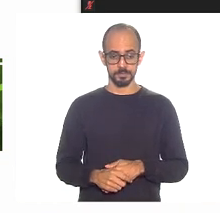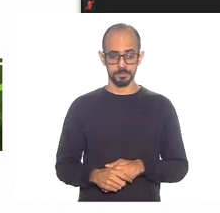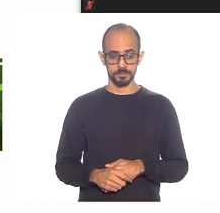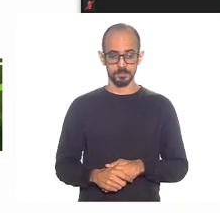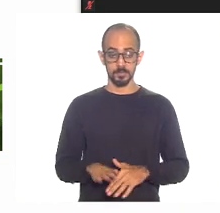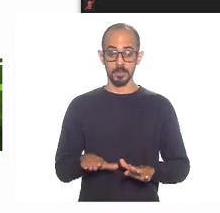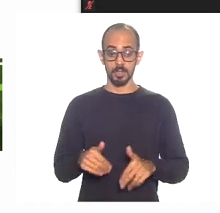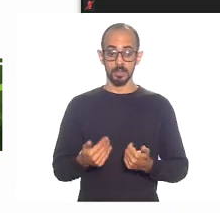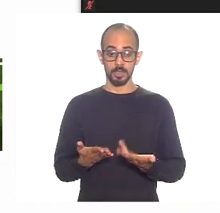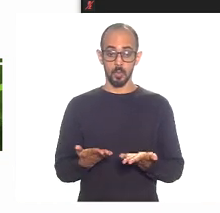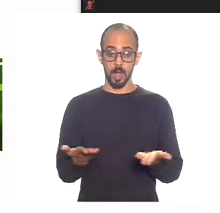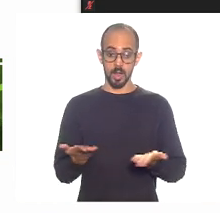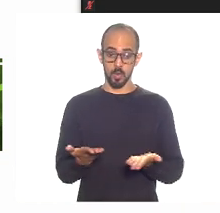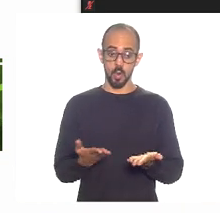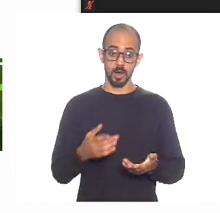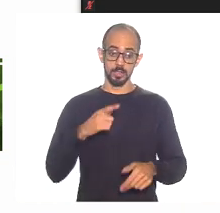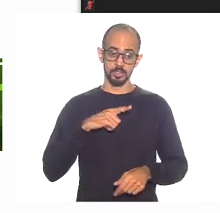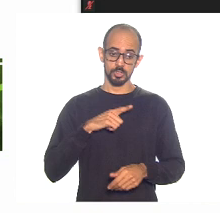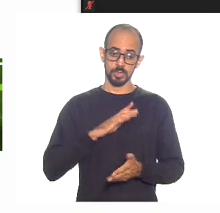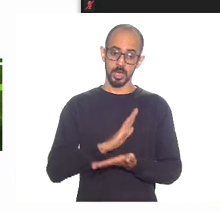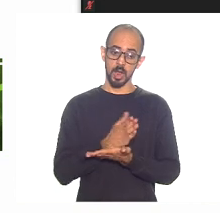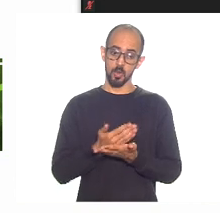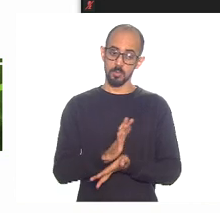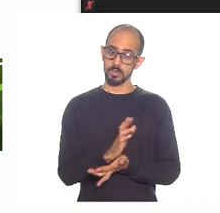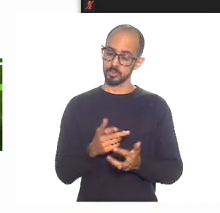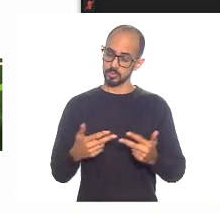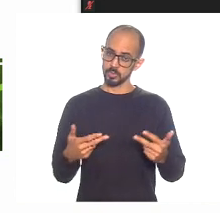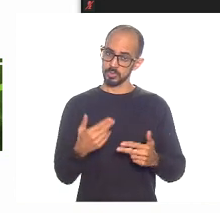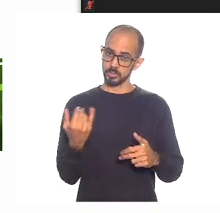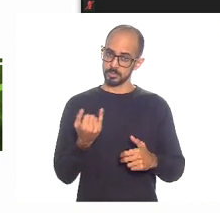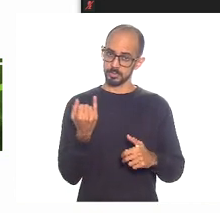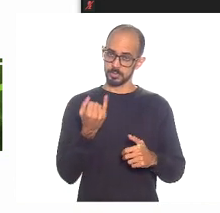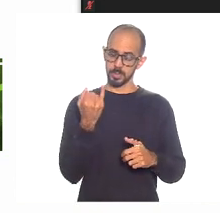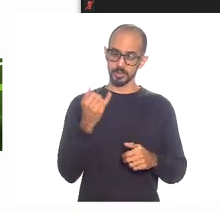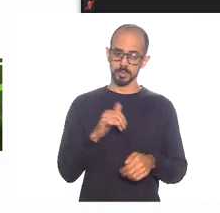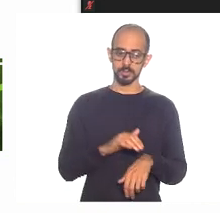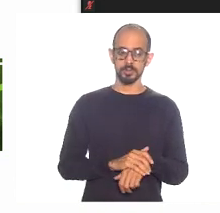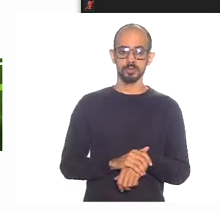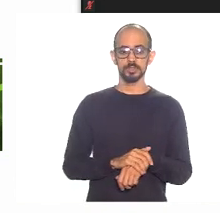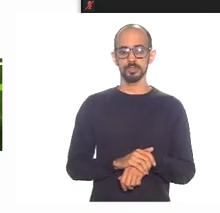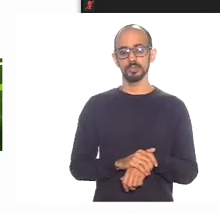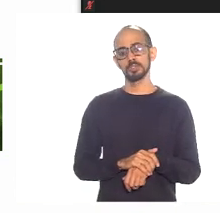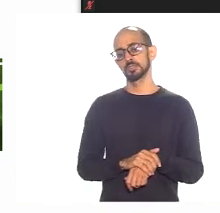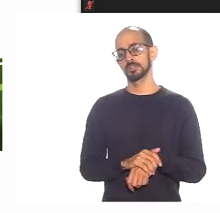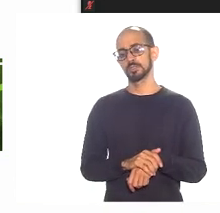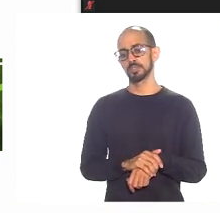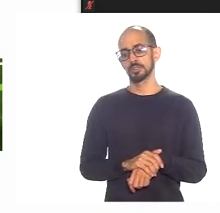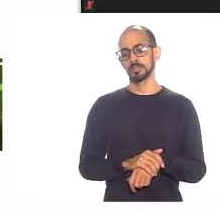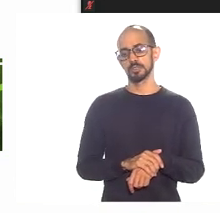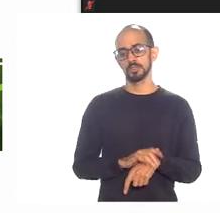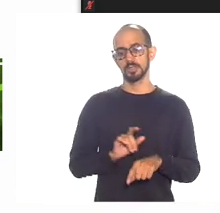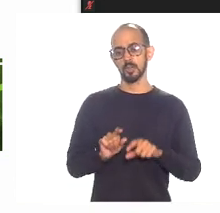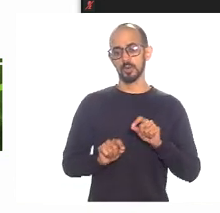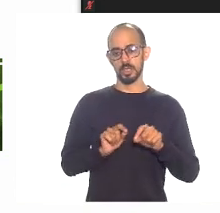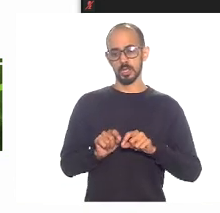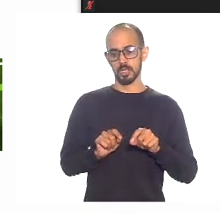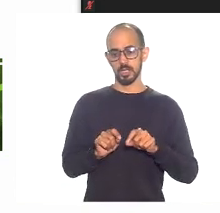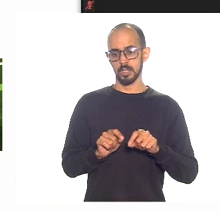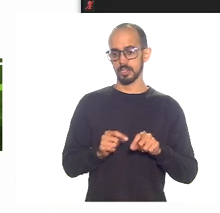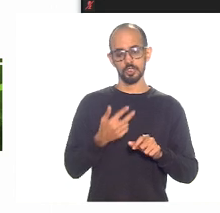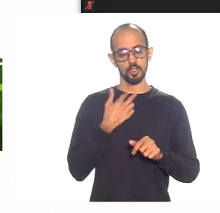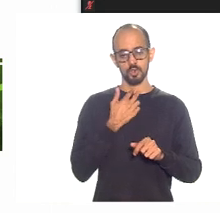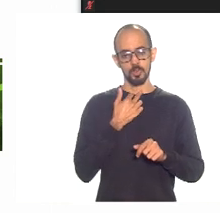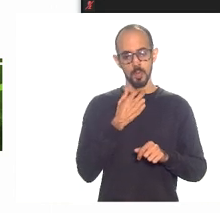E aí, eu acho que tem uns pontos aí também que a gente devia levar em consideração. Quer dizer, não dá para se abrir